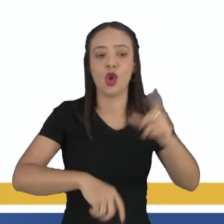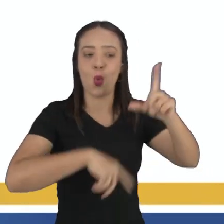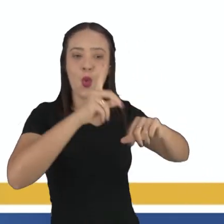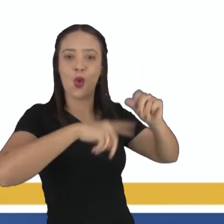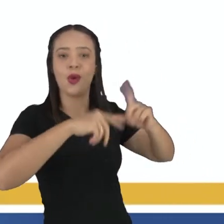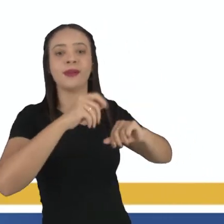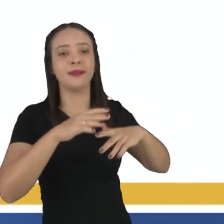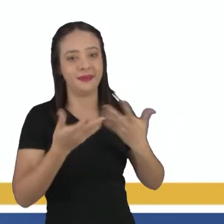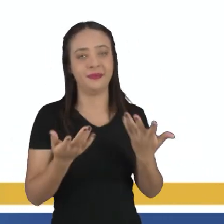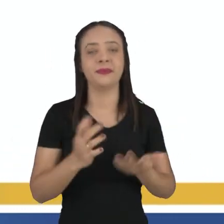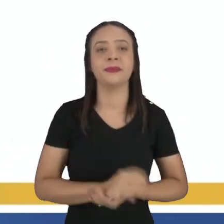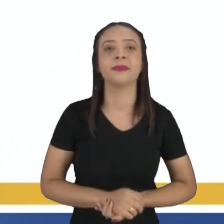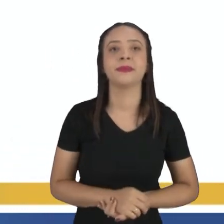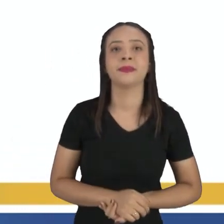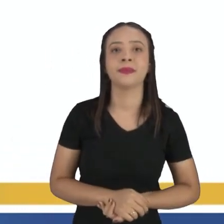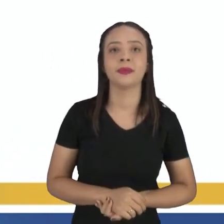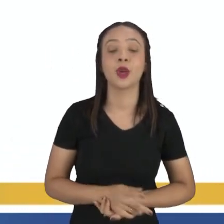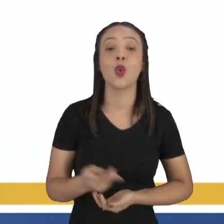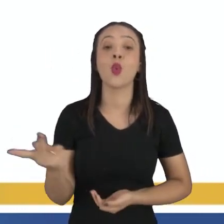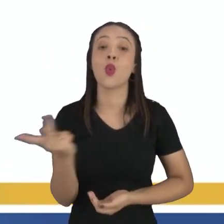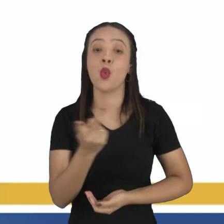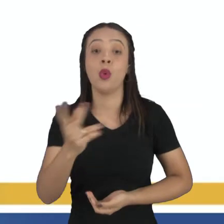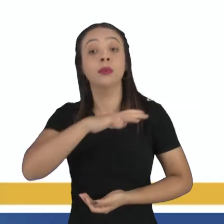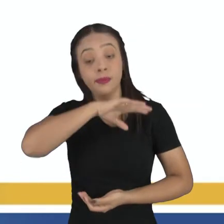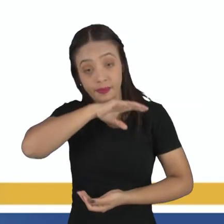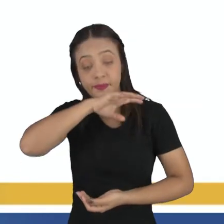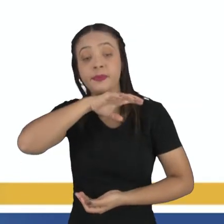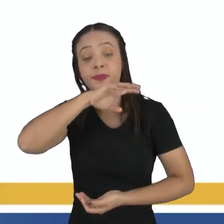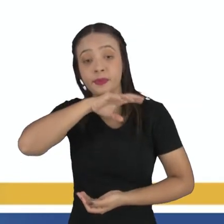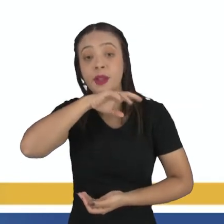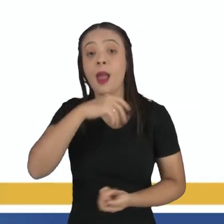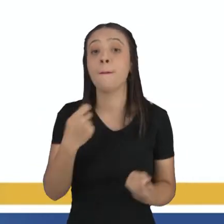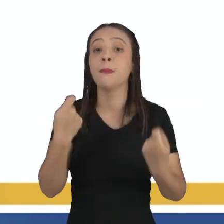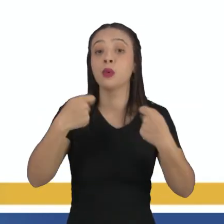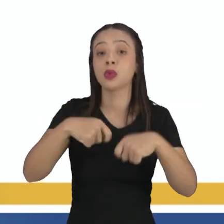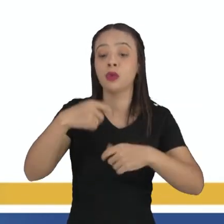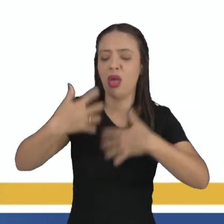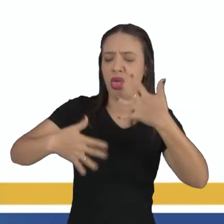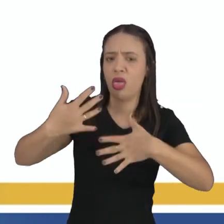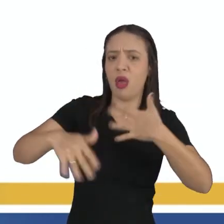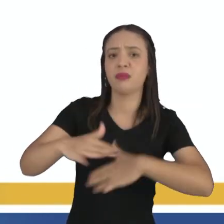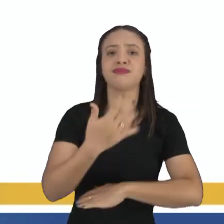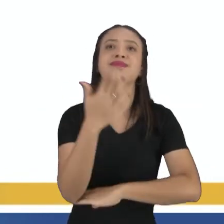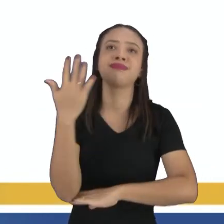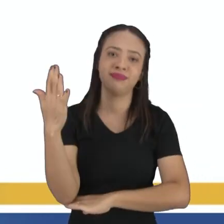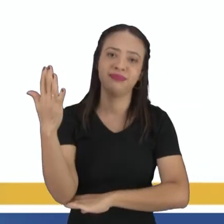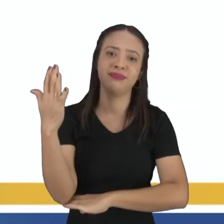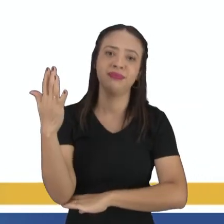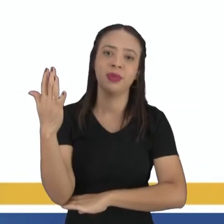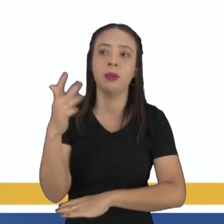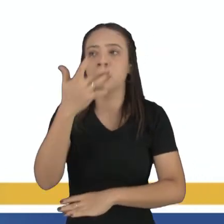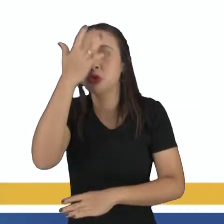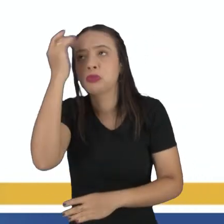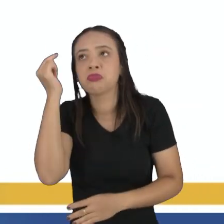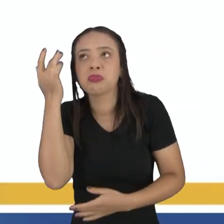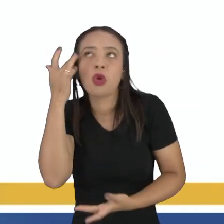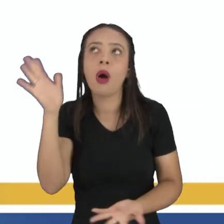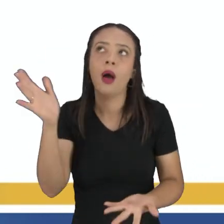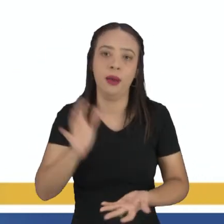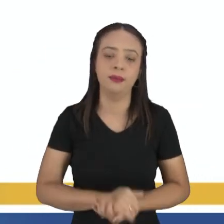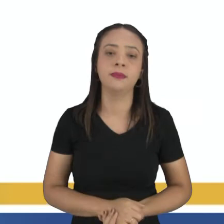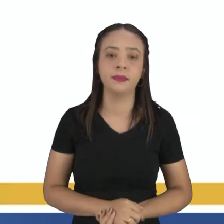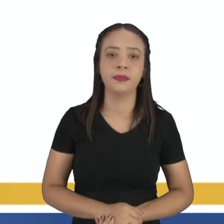predar o Bob Esponja. Ambos são animais que podem ser confundidos com plantas por aquela pessoa que é leiga, tá?